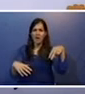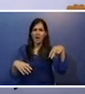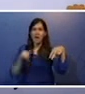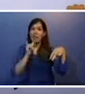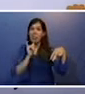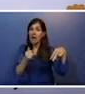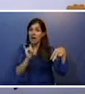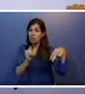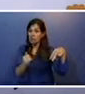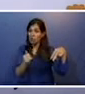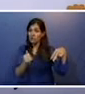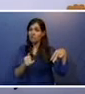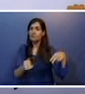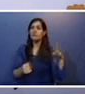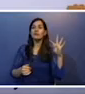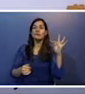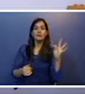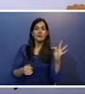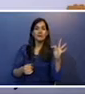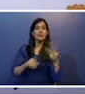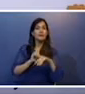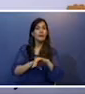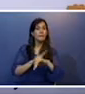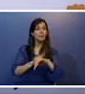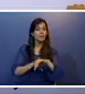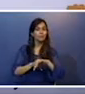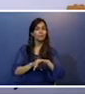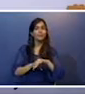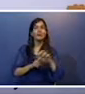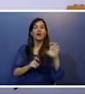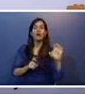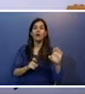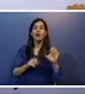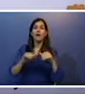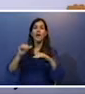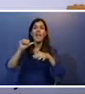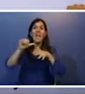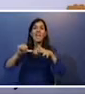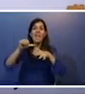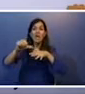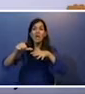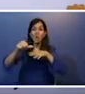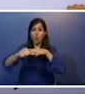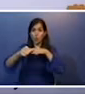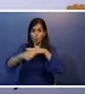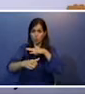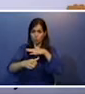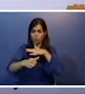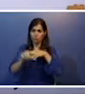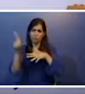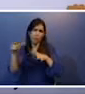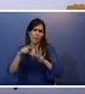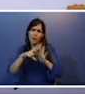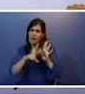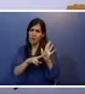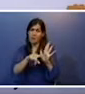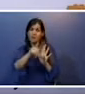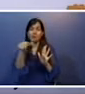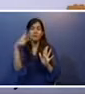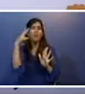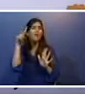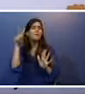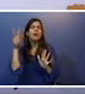narrador, T, tempo e o E, enredo, tá? Isso aí é só uma regrinha para vocês lembrarem